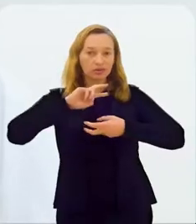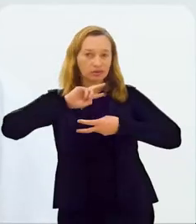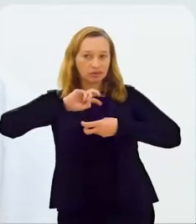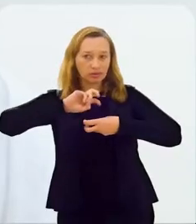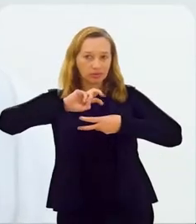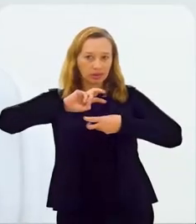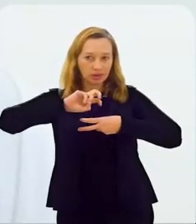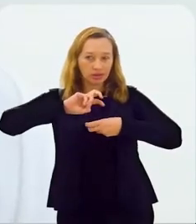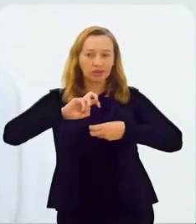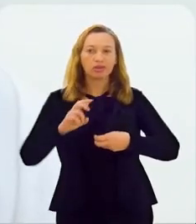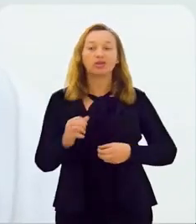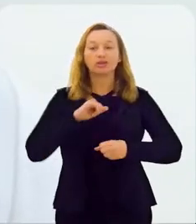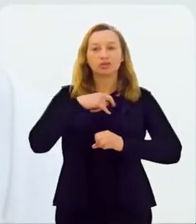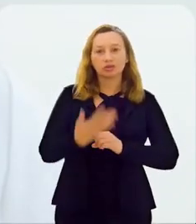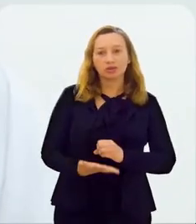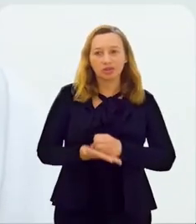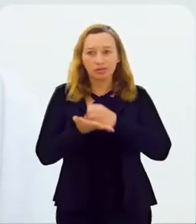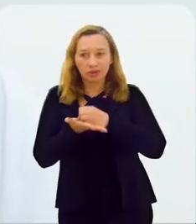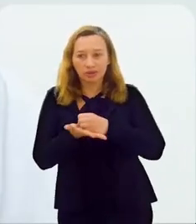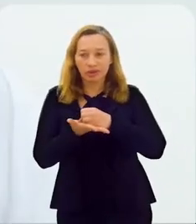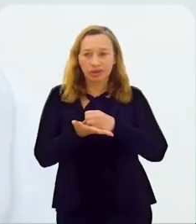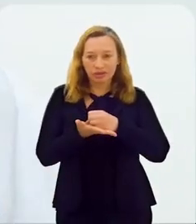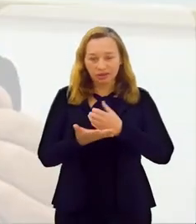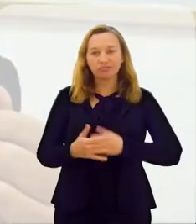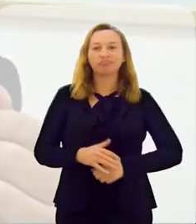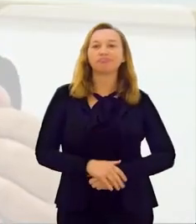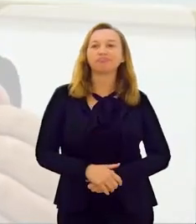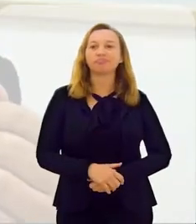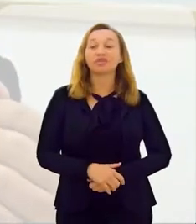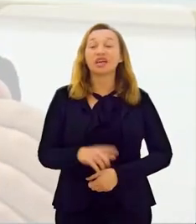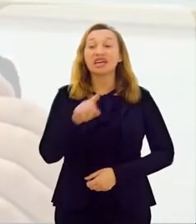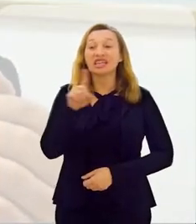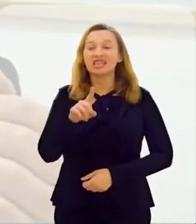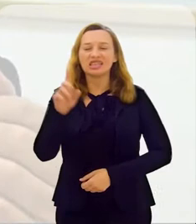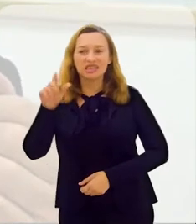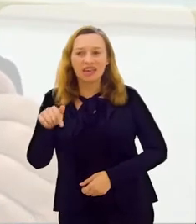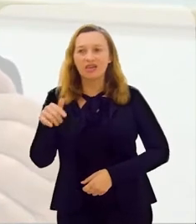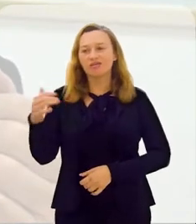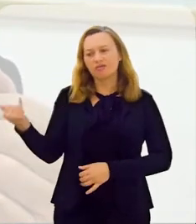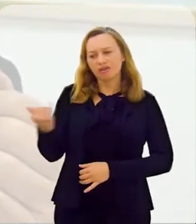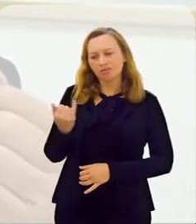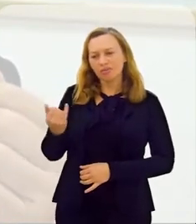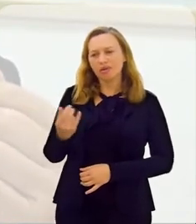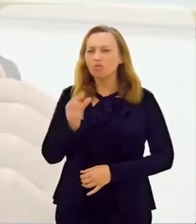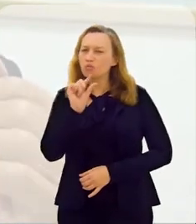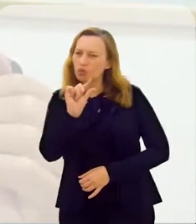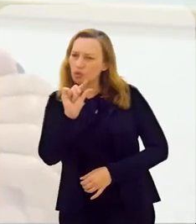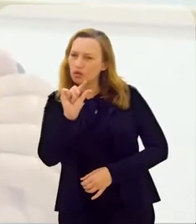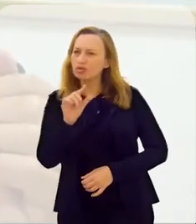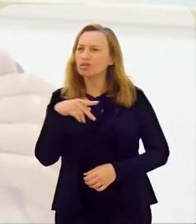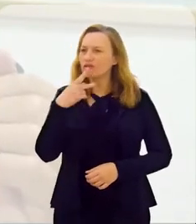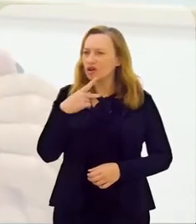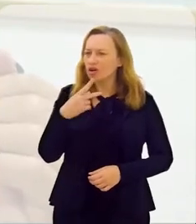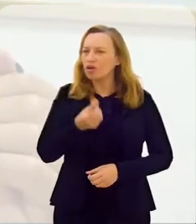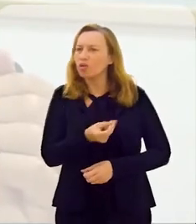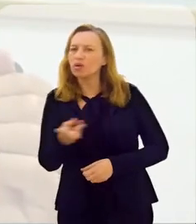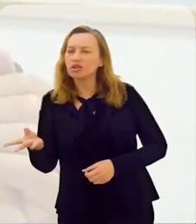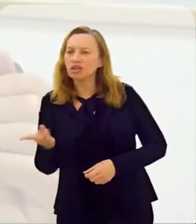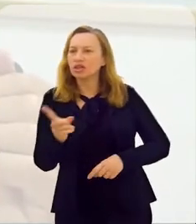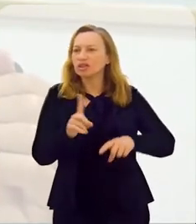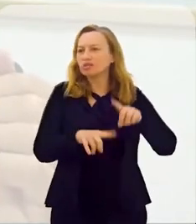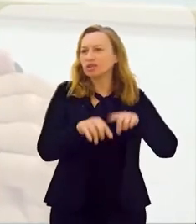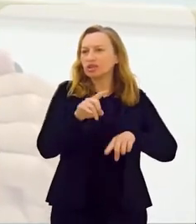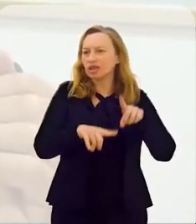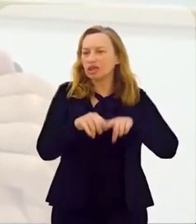Estamos de volta com o diretor do Centro Sebrae de Sustentabilidade, José Guilherme Barbosa Ribeiro. Zé, conta para a gente um pouquinho,